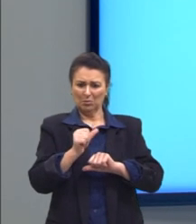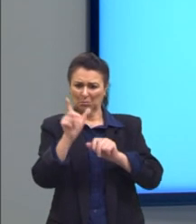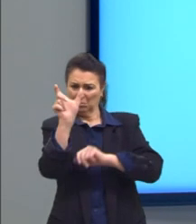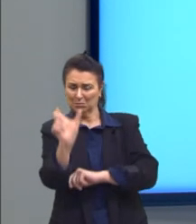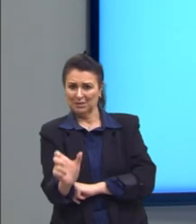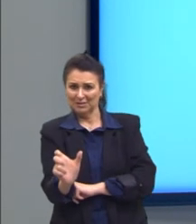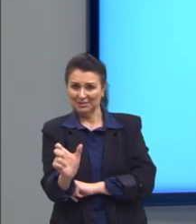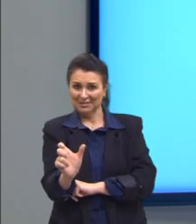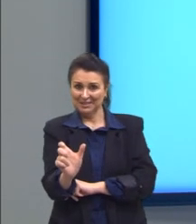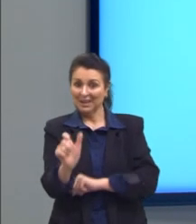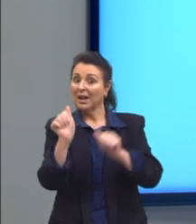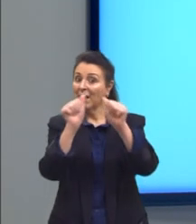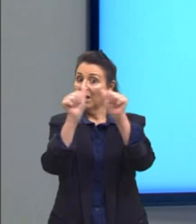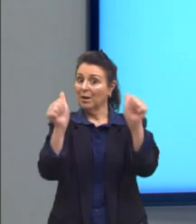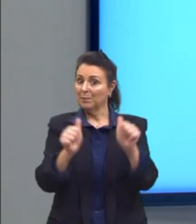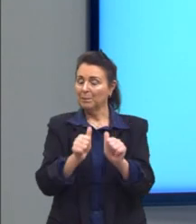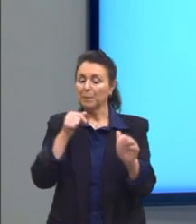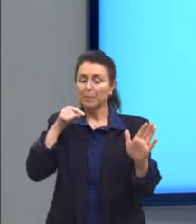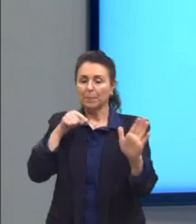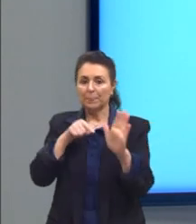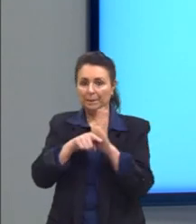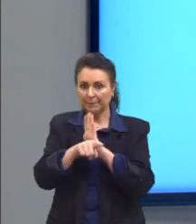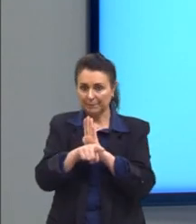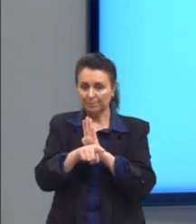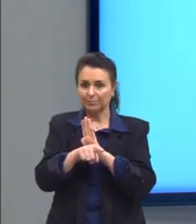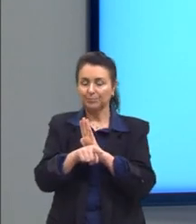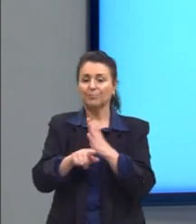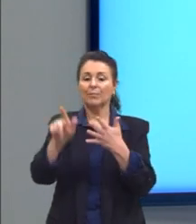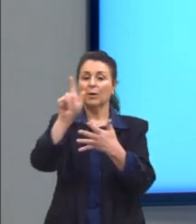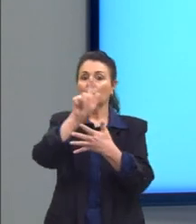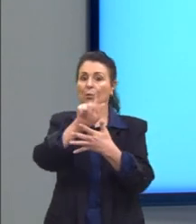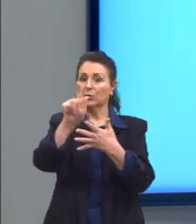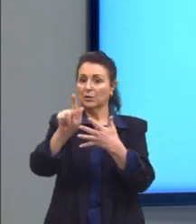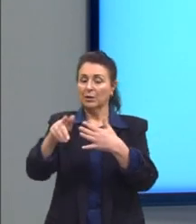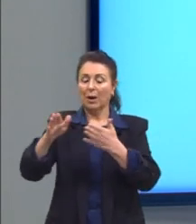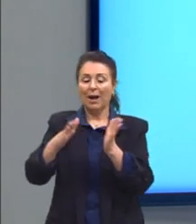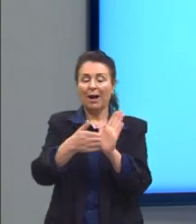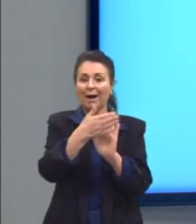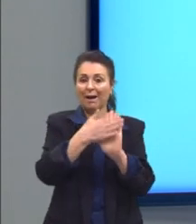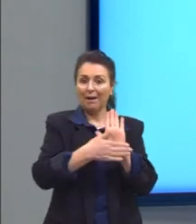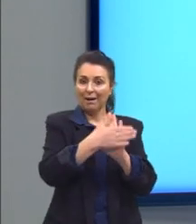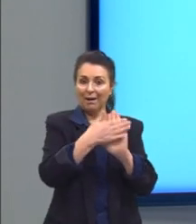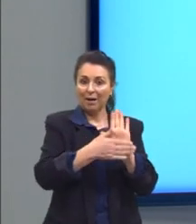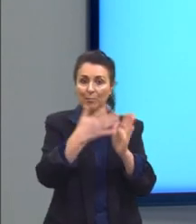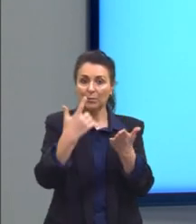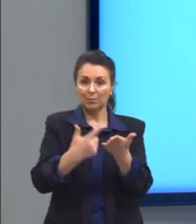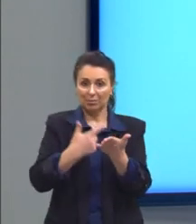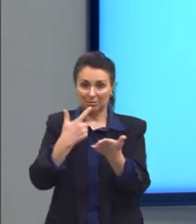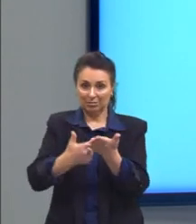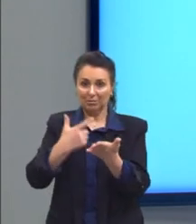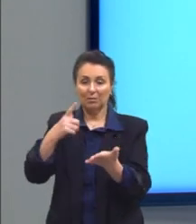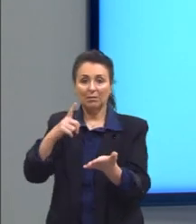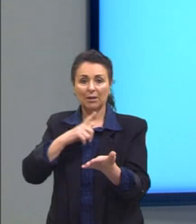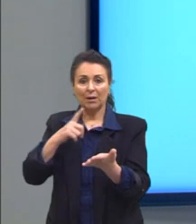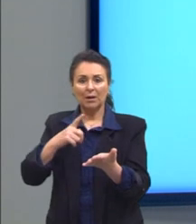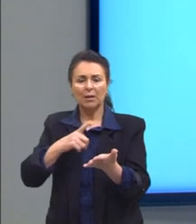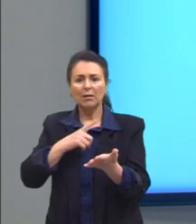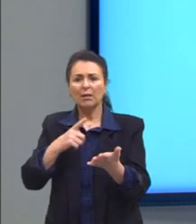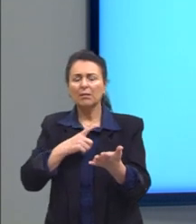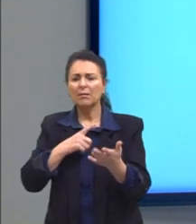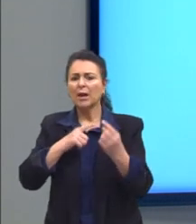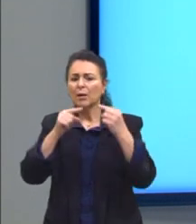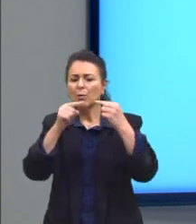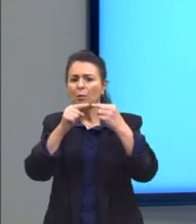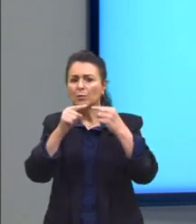O nos pede a questão? O gênero capa de livro tem, entre outras, a função de